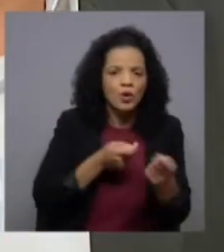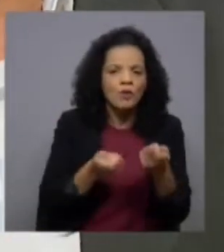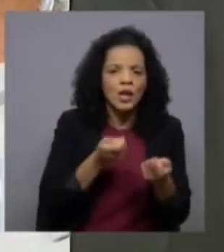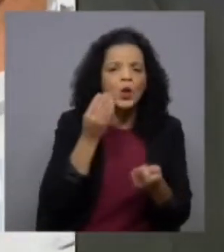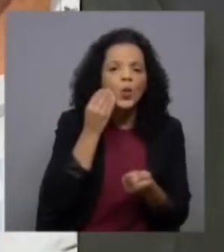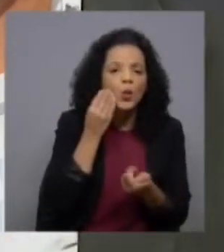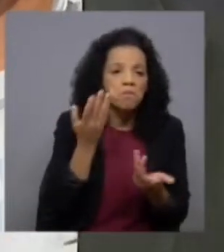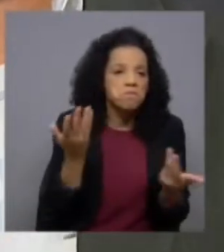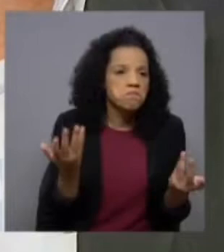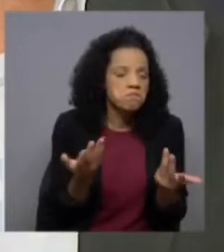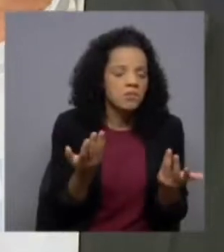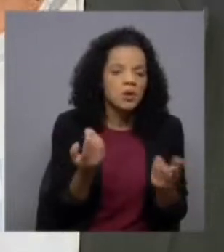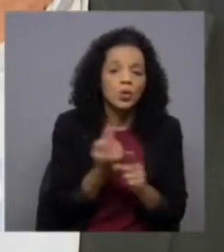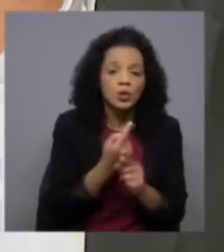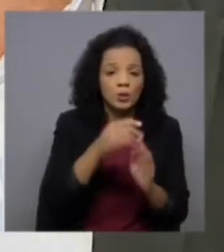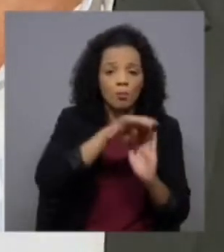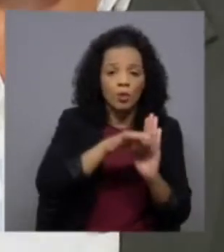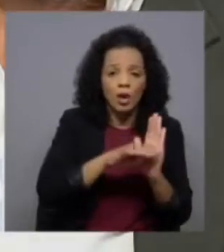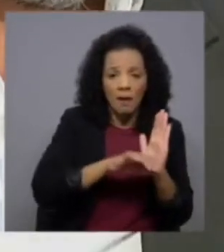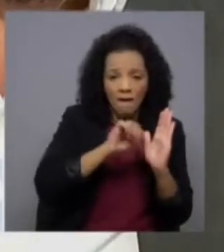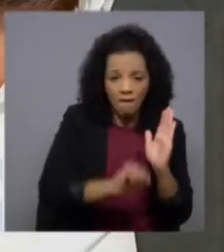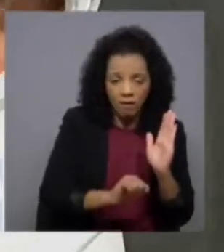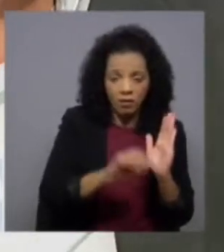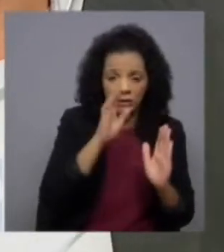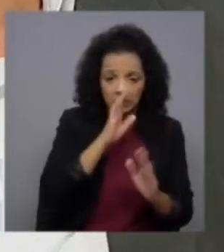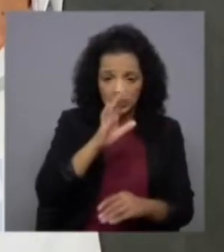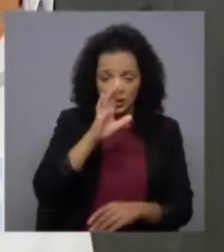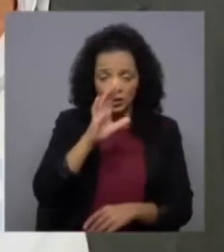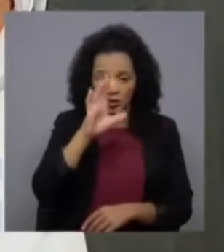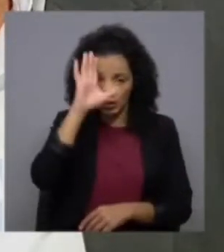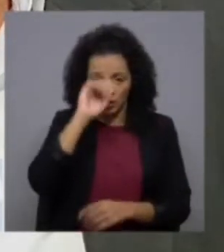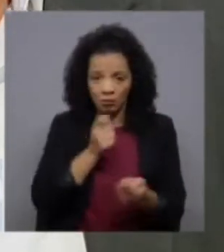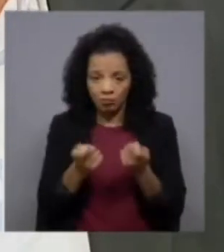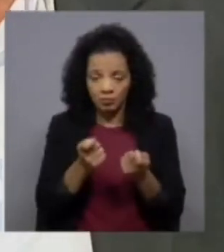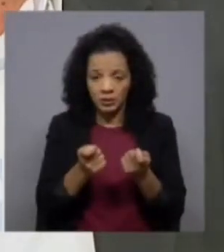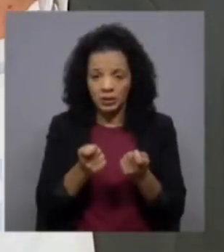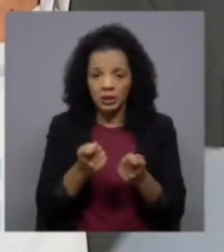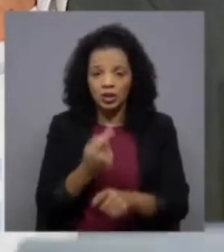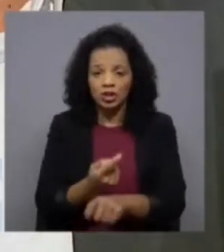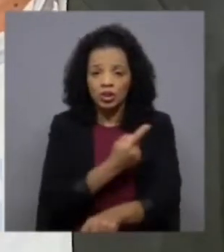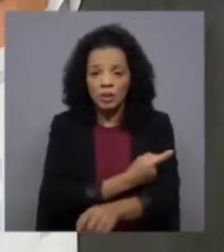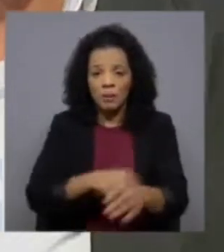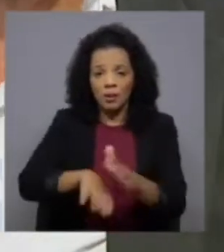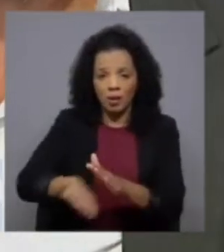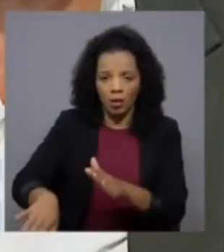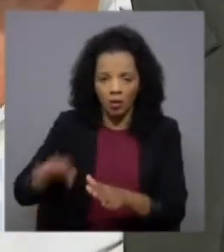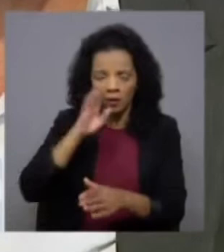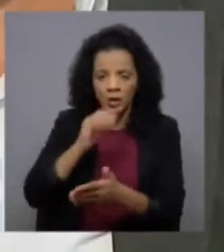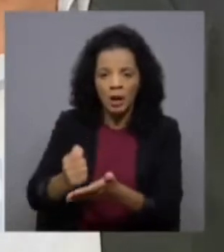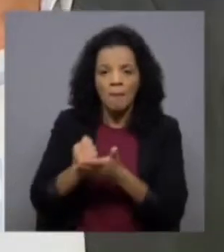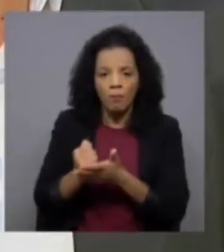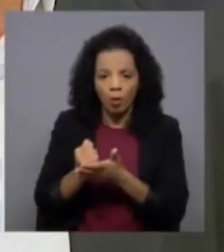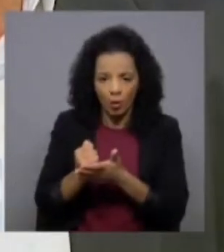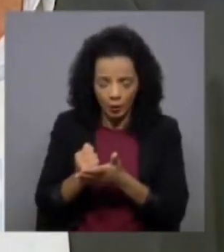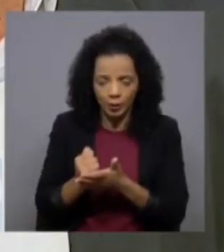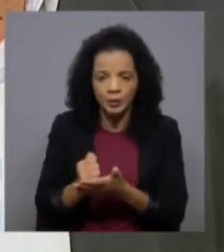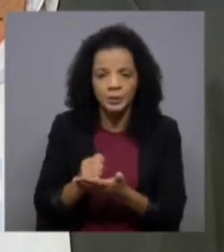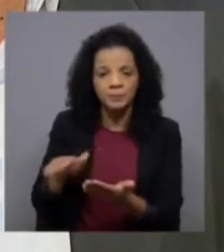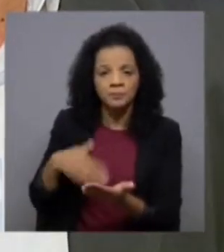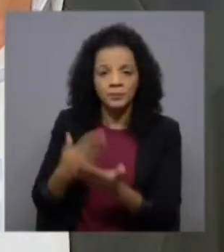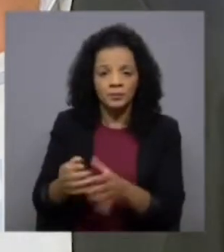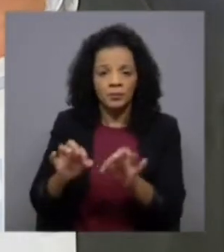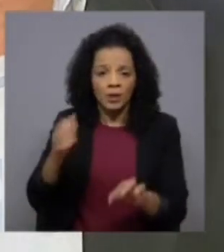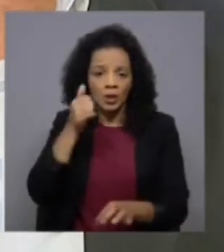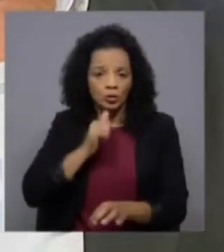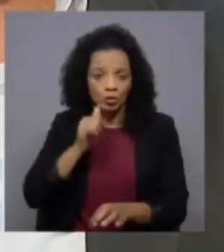muitas das coisas que estão no seu programa se tiver que governar encostado à extrema direita mesmo que seja só com um apoio tácito vai dar o que deu nos